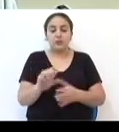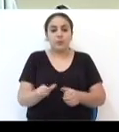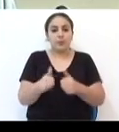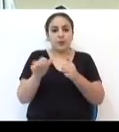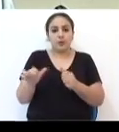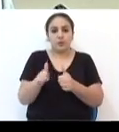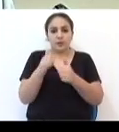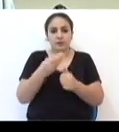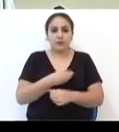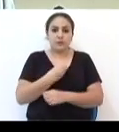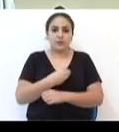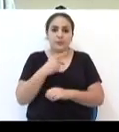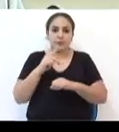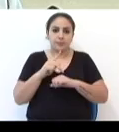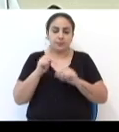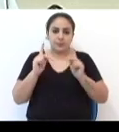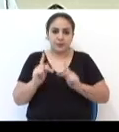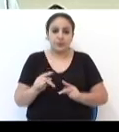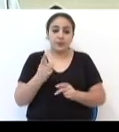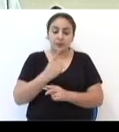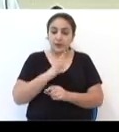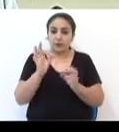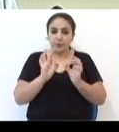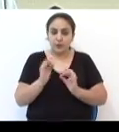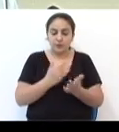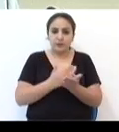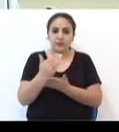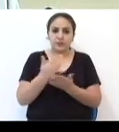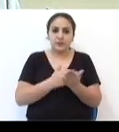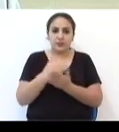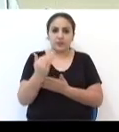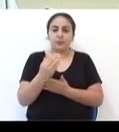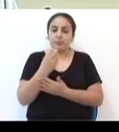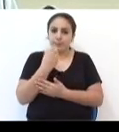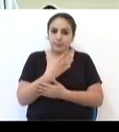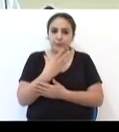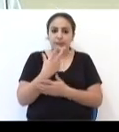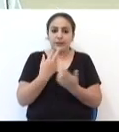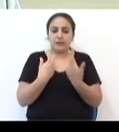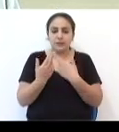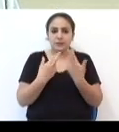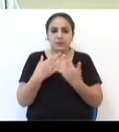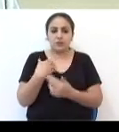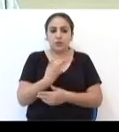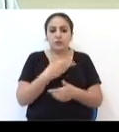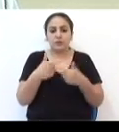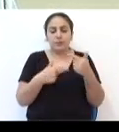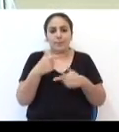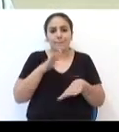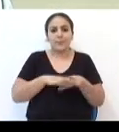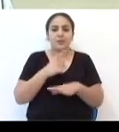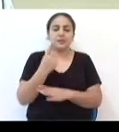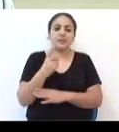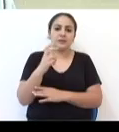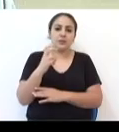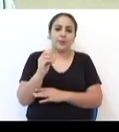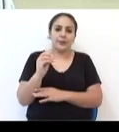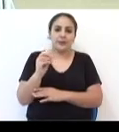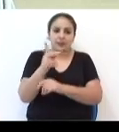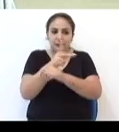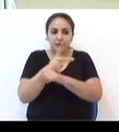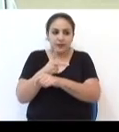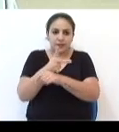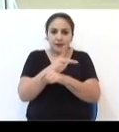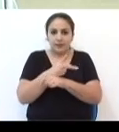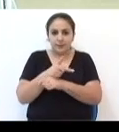cabo, uma melhor qualidade de vida para as pessoas. Há um projeto inicial aí, bem embrionário, de nós trabalharmos com mais de 150 câmaras